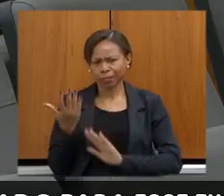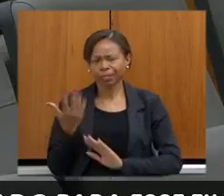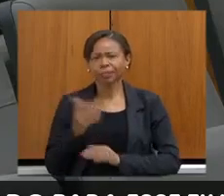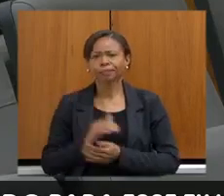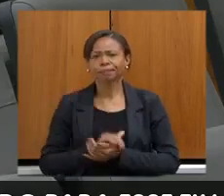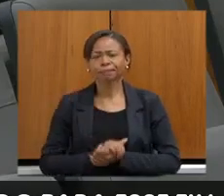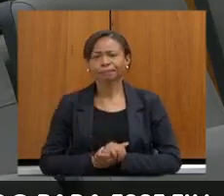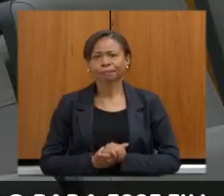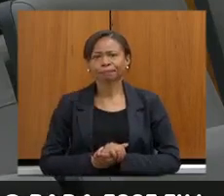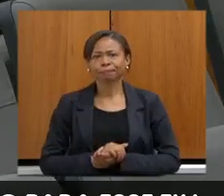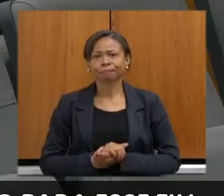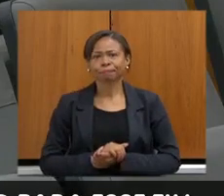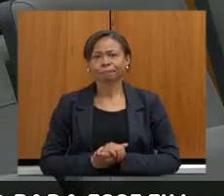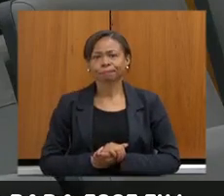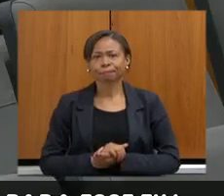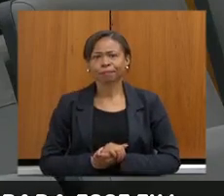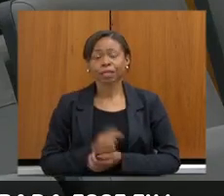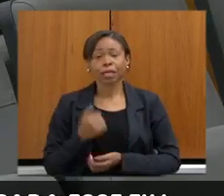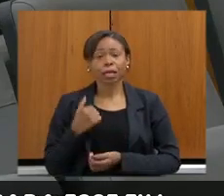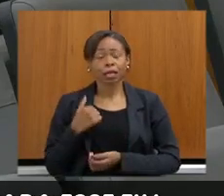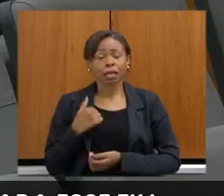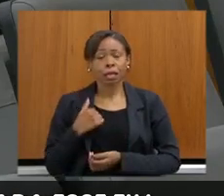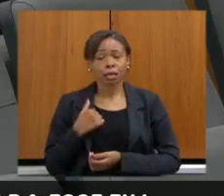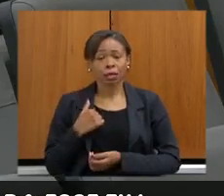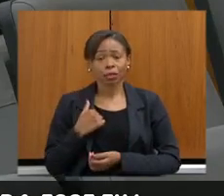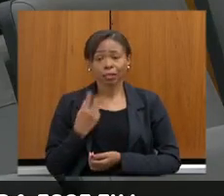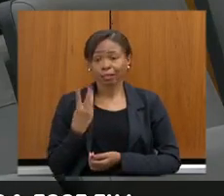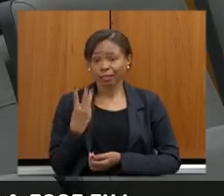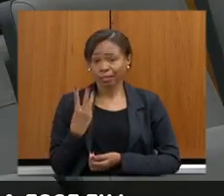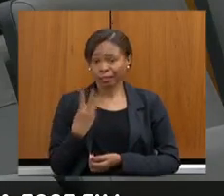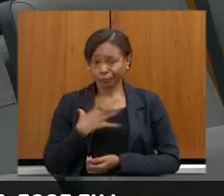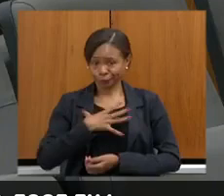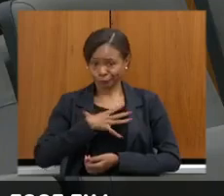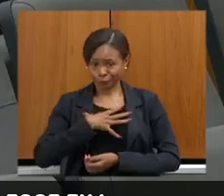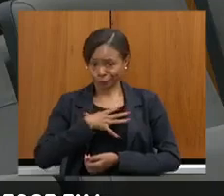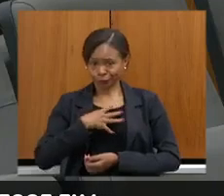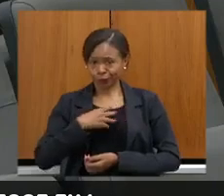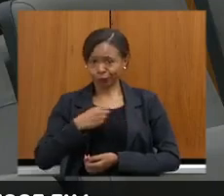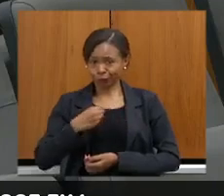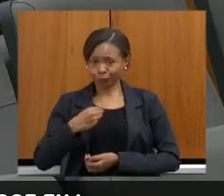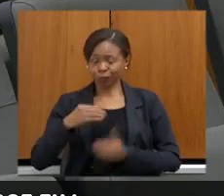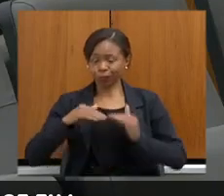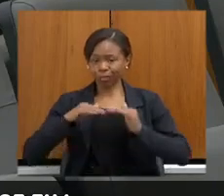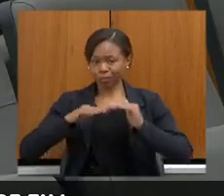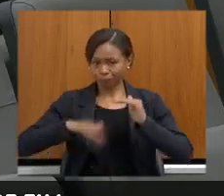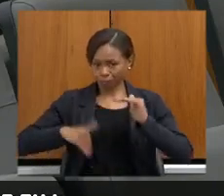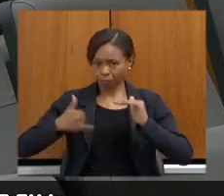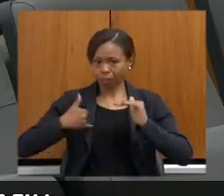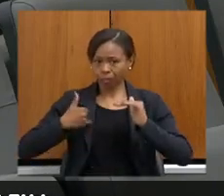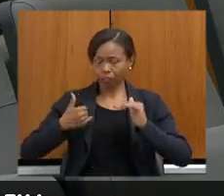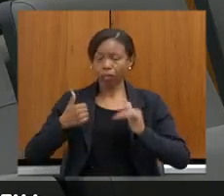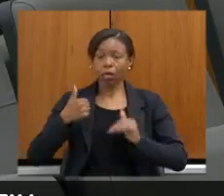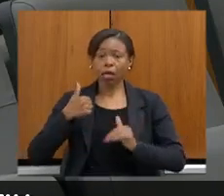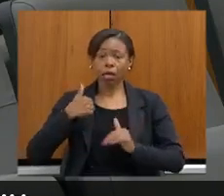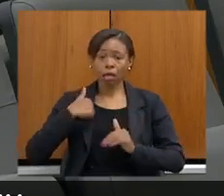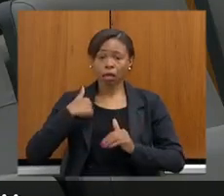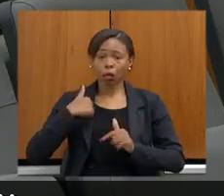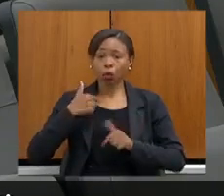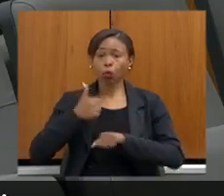orar. Sou pai de três menores, sou apicultor,